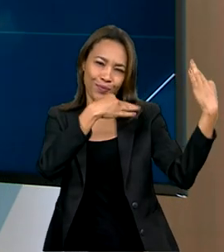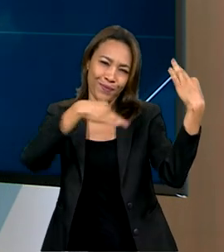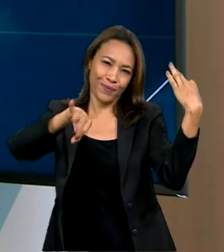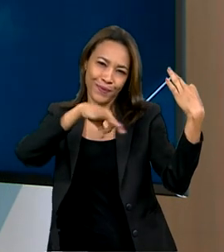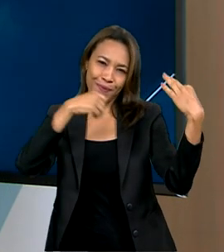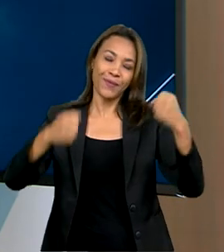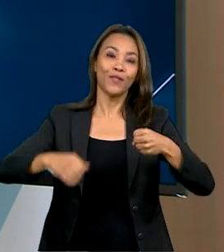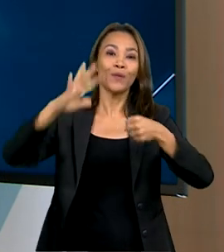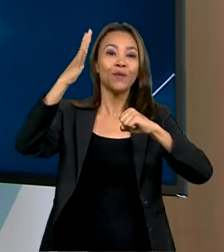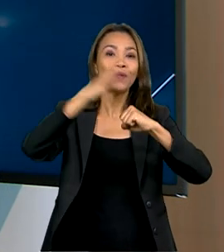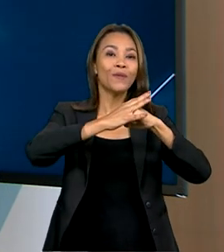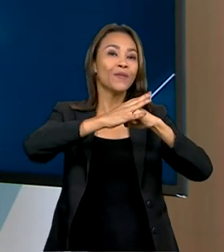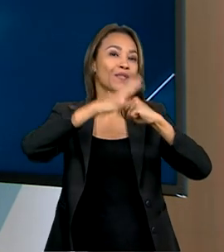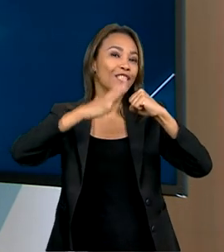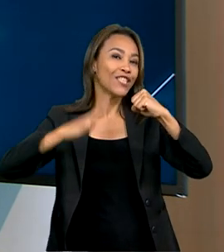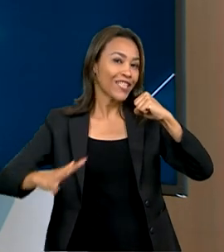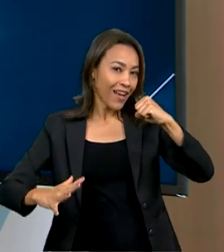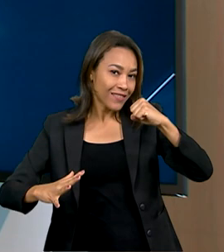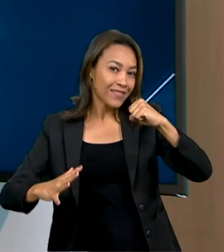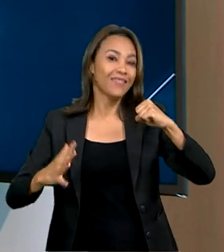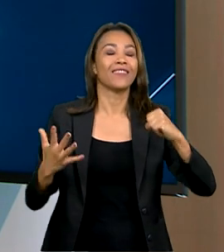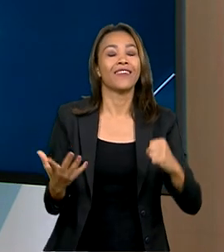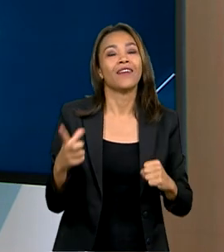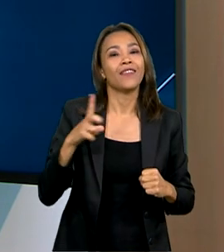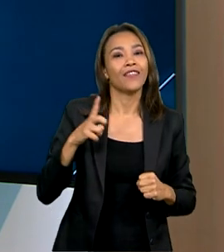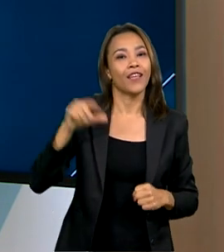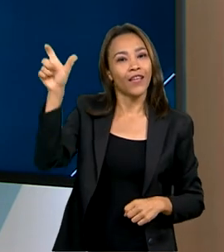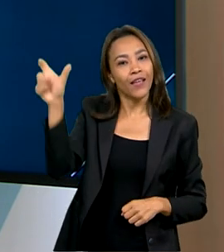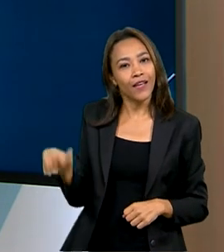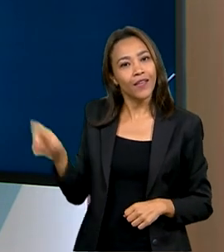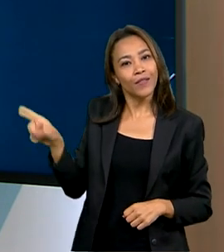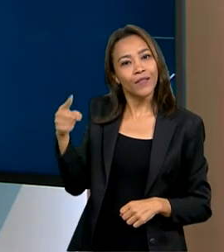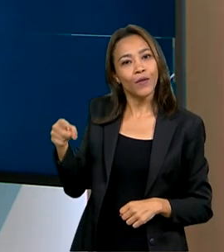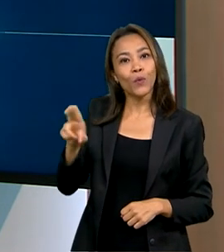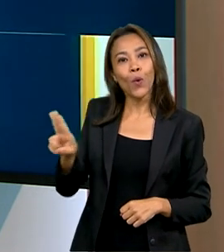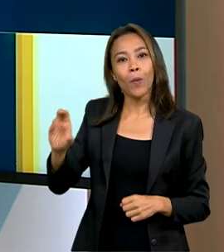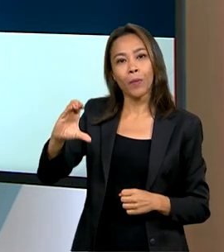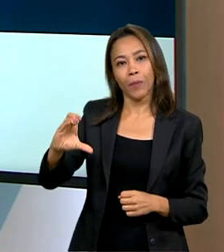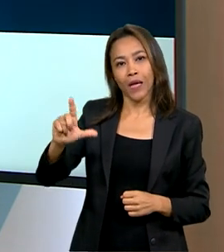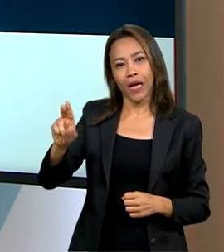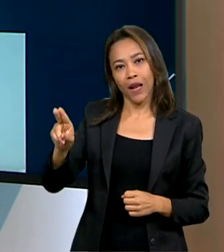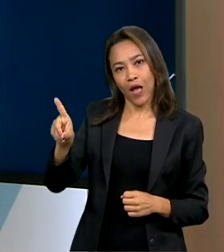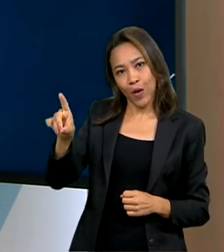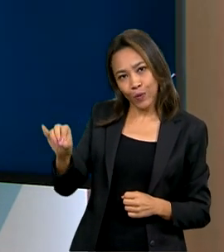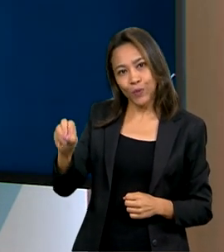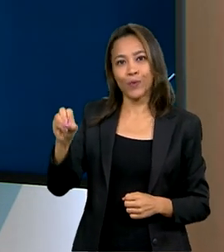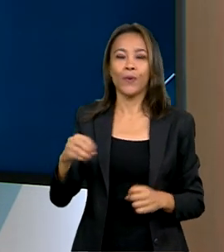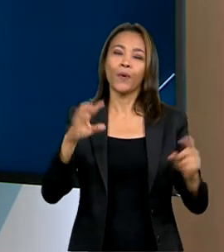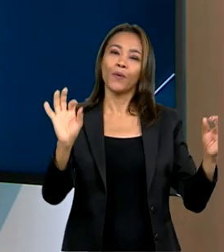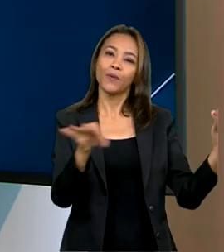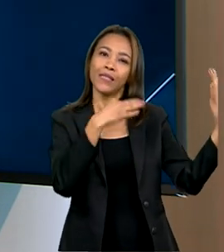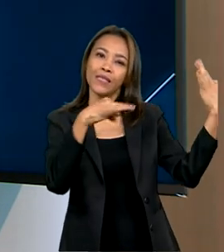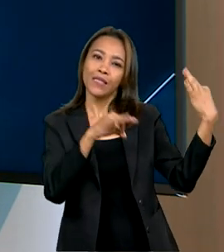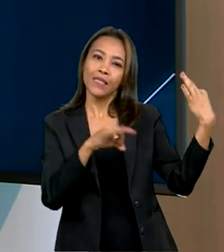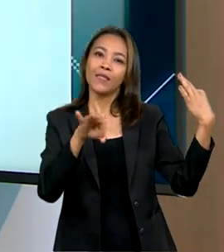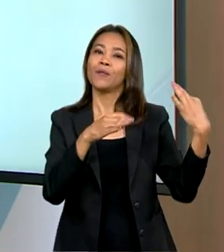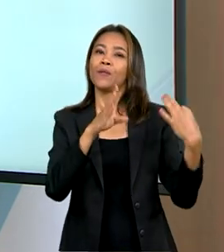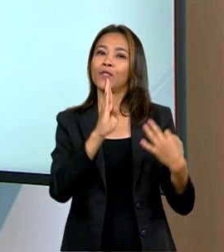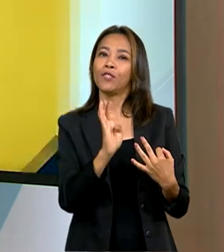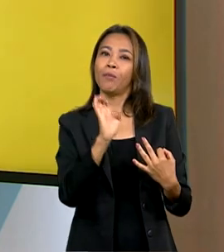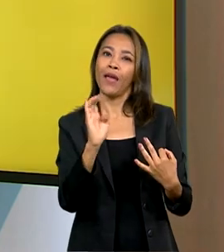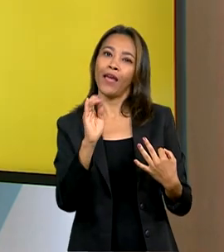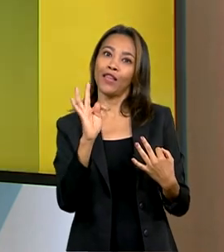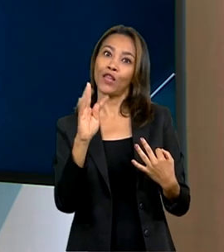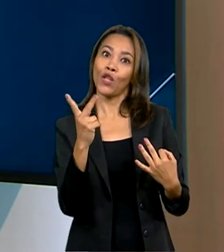Teatro Nacional Cláudio Santoro. Sob a regência do maestro Cláudio Cohen, o ciclo Beethoven é o terceiro concerto da